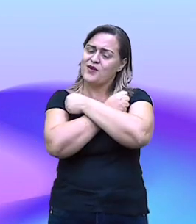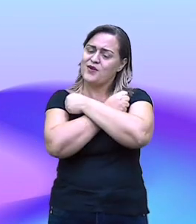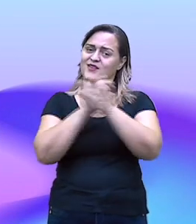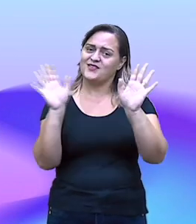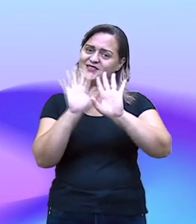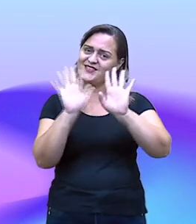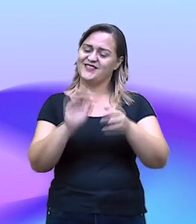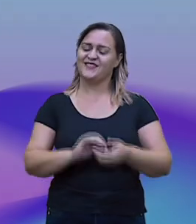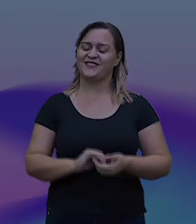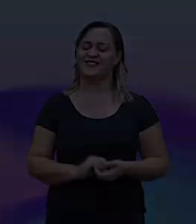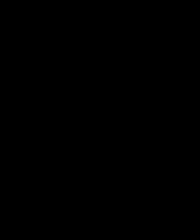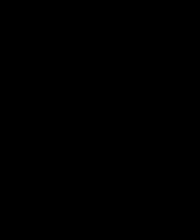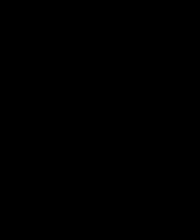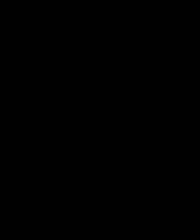até breve.